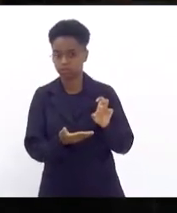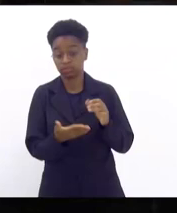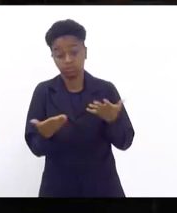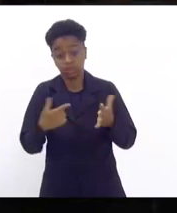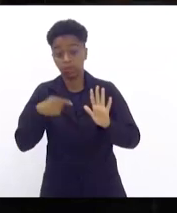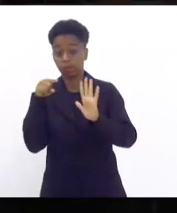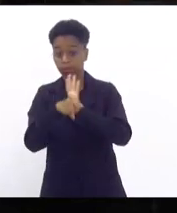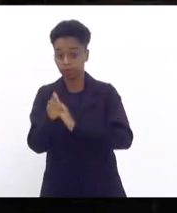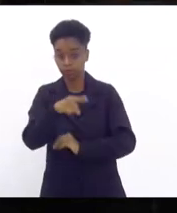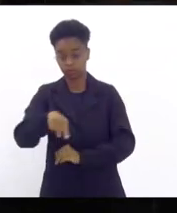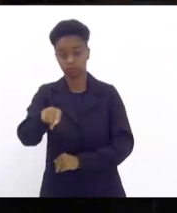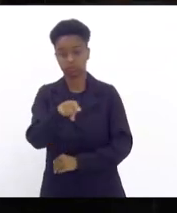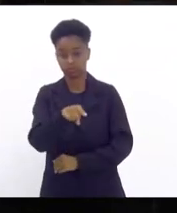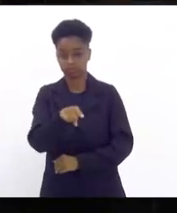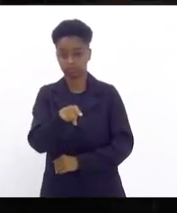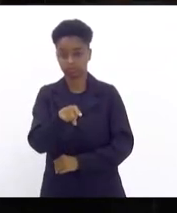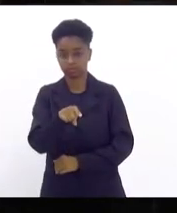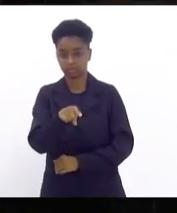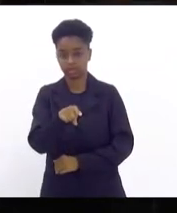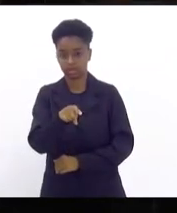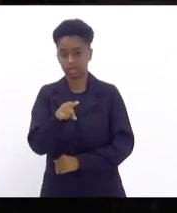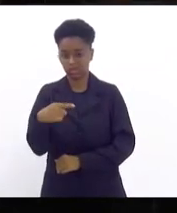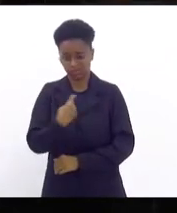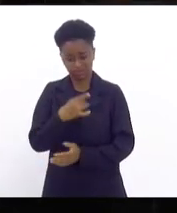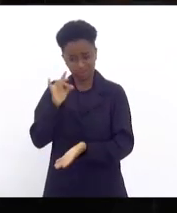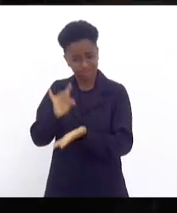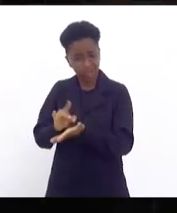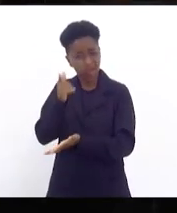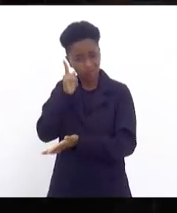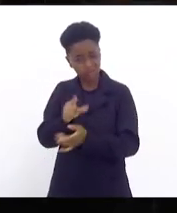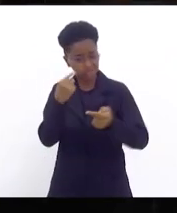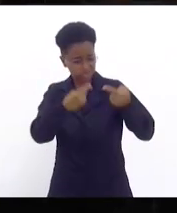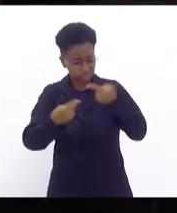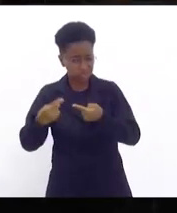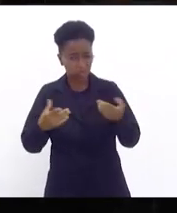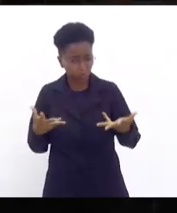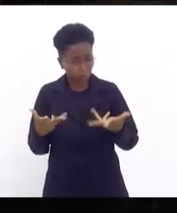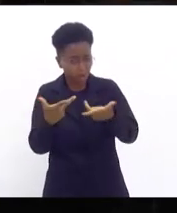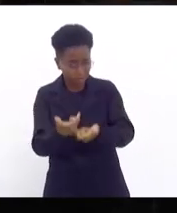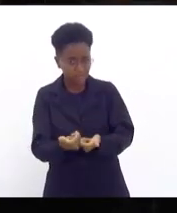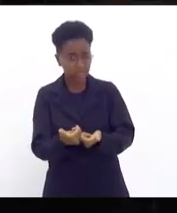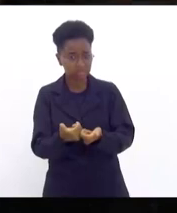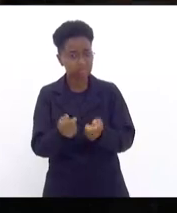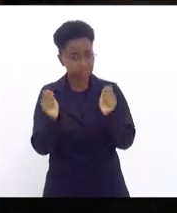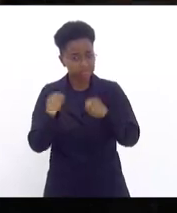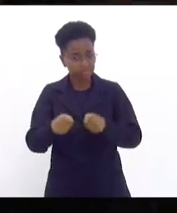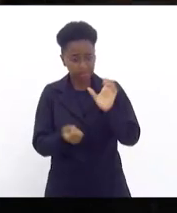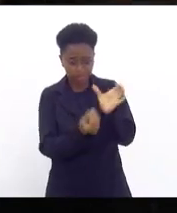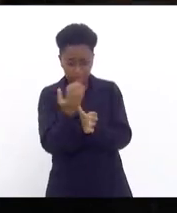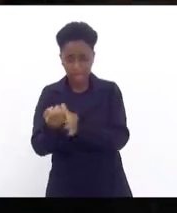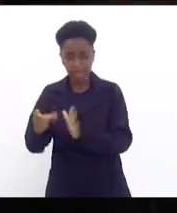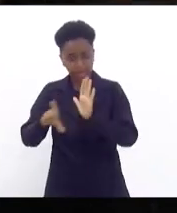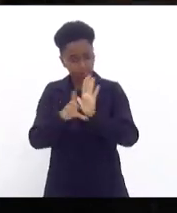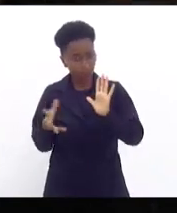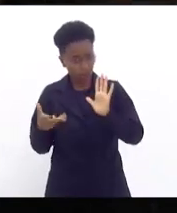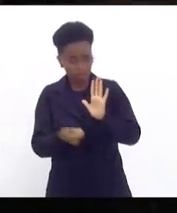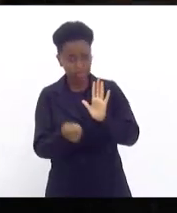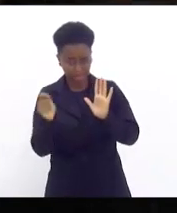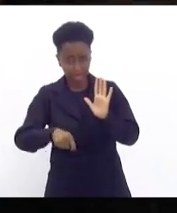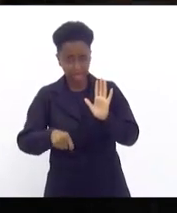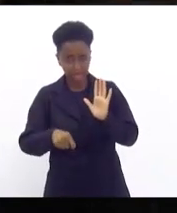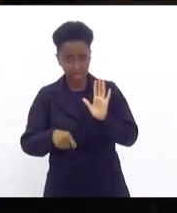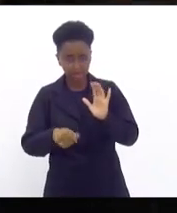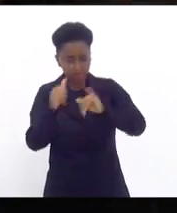a vocês, é assim que nós vamos construir um debate público de qualidade para formarmos leis de qualidade? Com